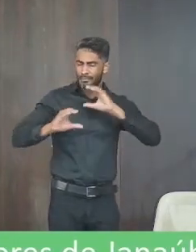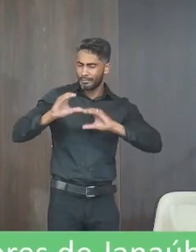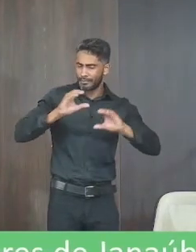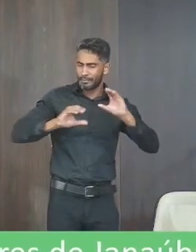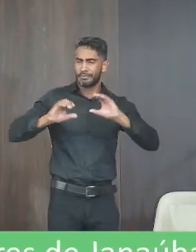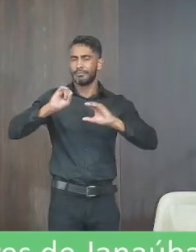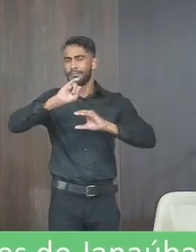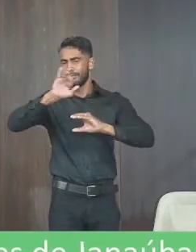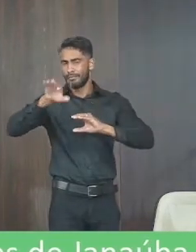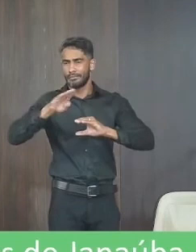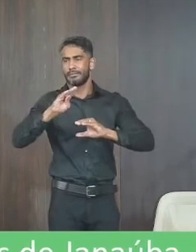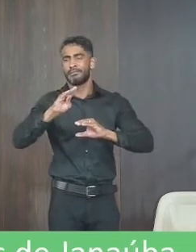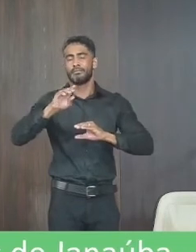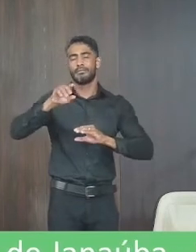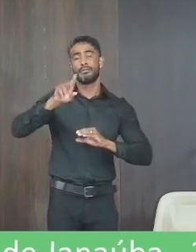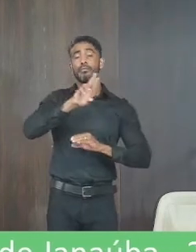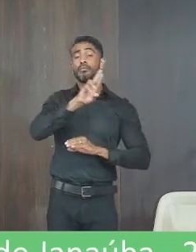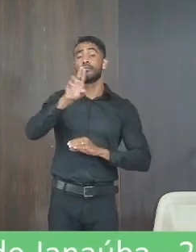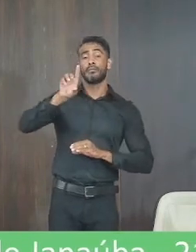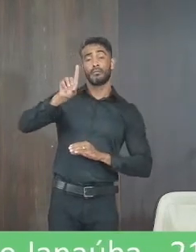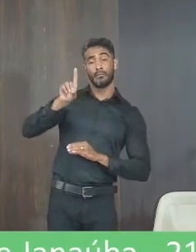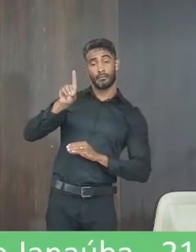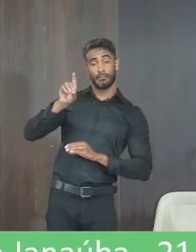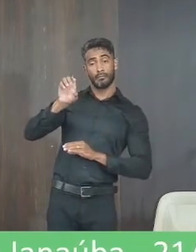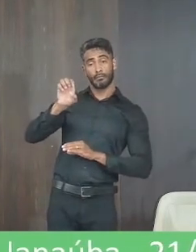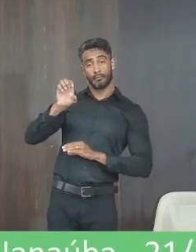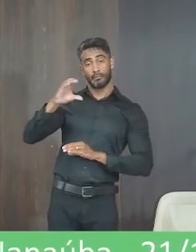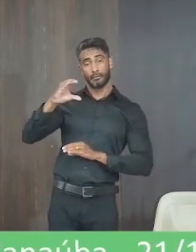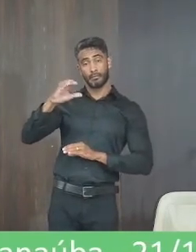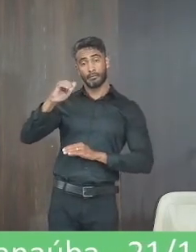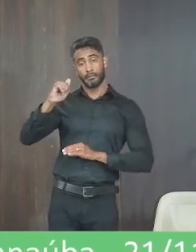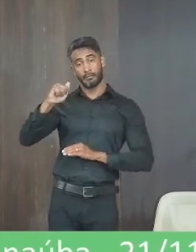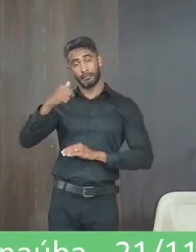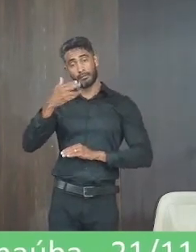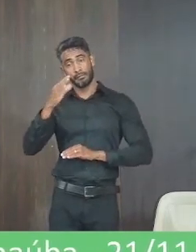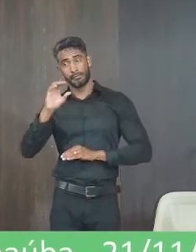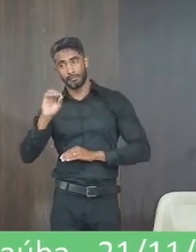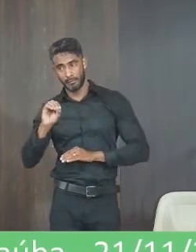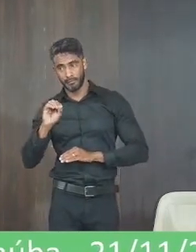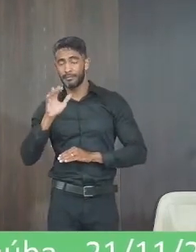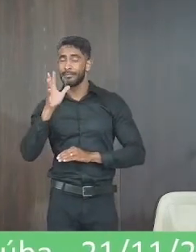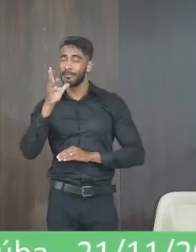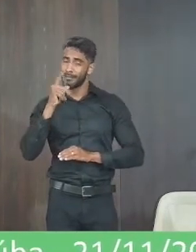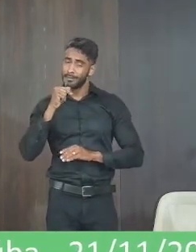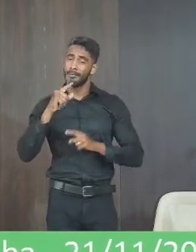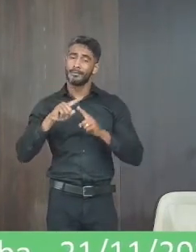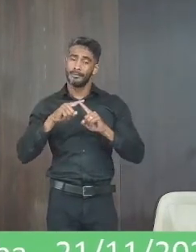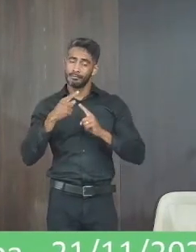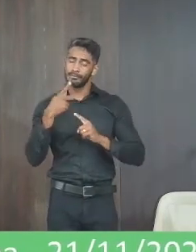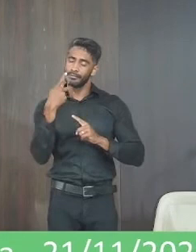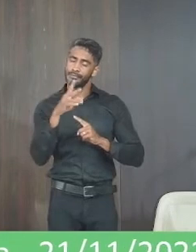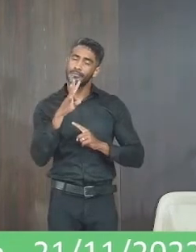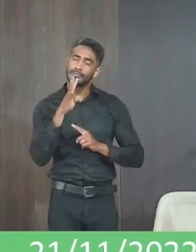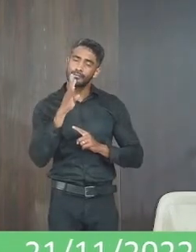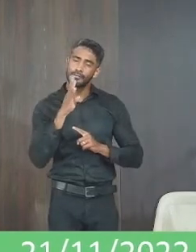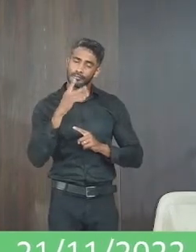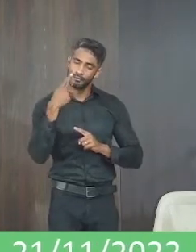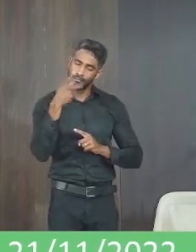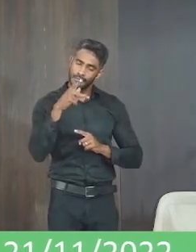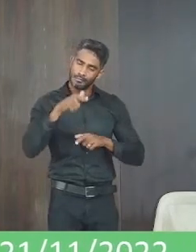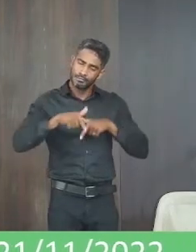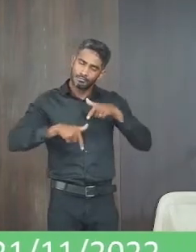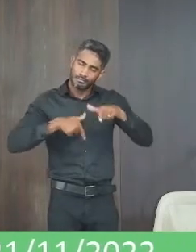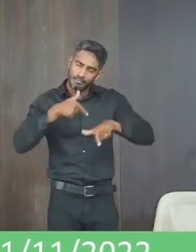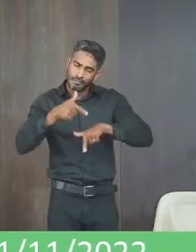de Anaúba o nosso Decão então Decão ainda que tardio mas aí vai o nosso reconhecimento você que já